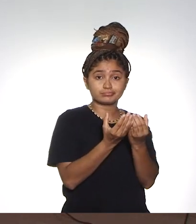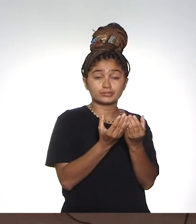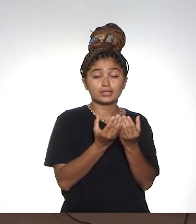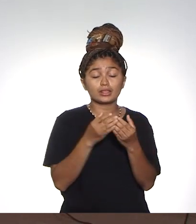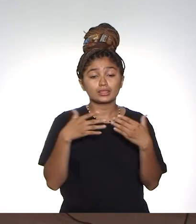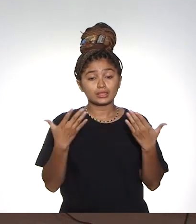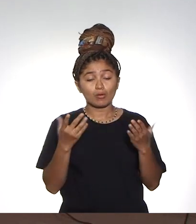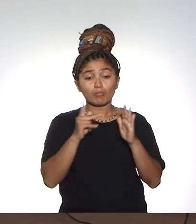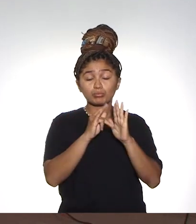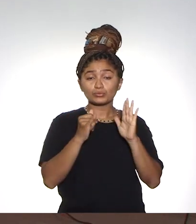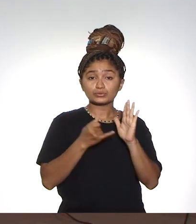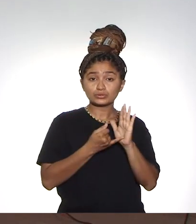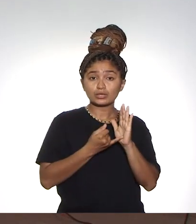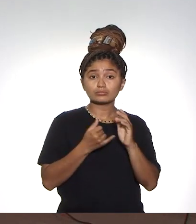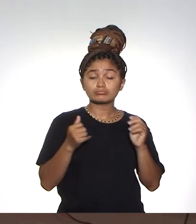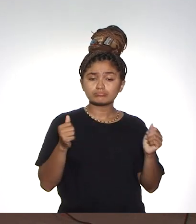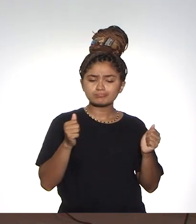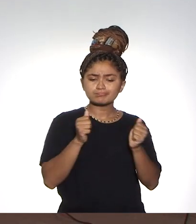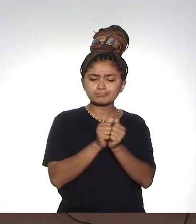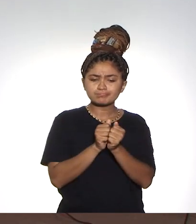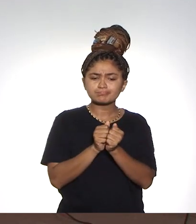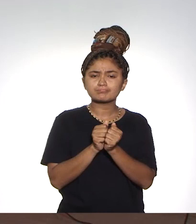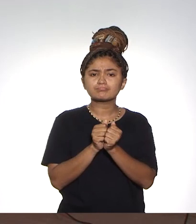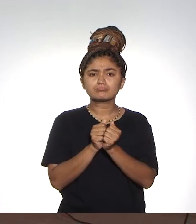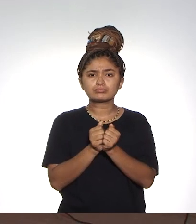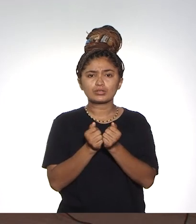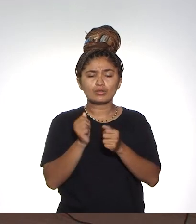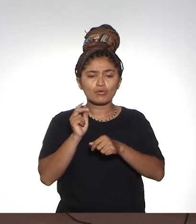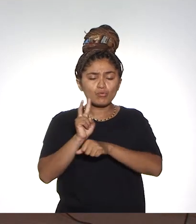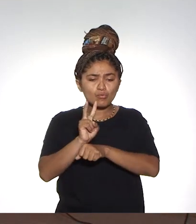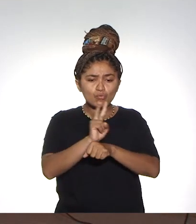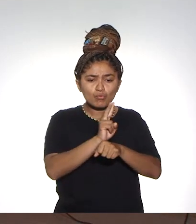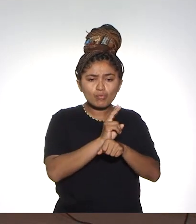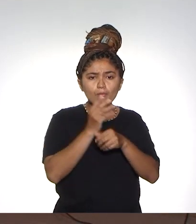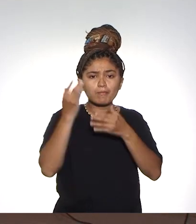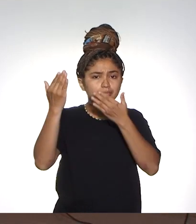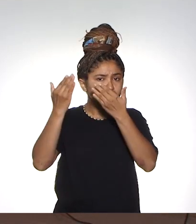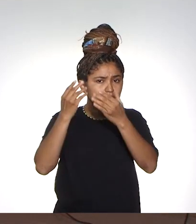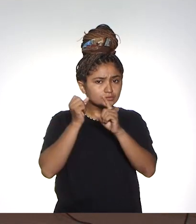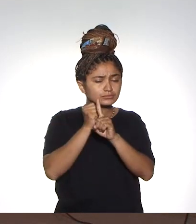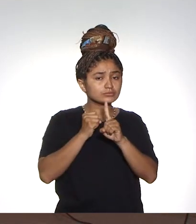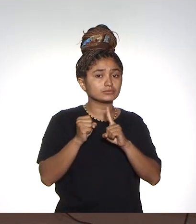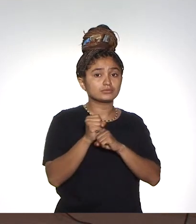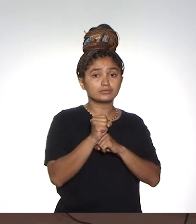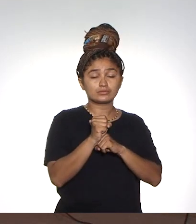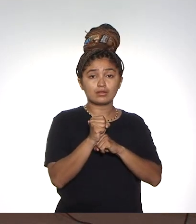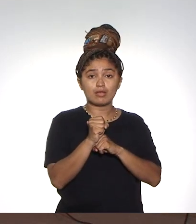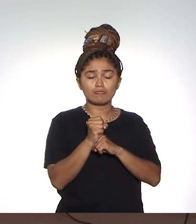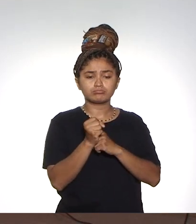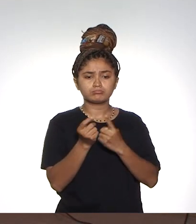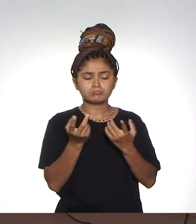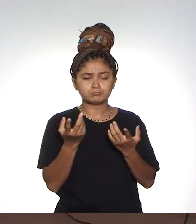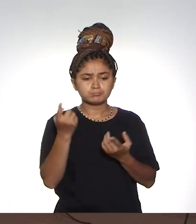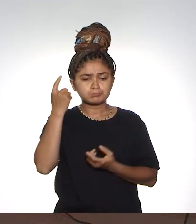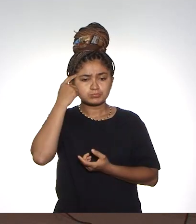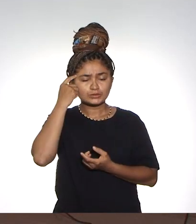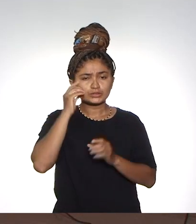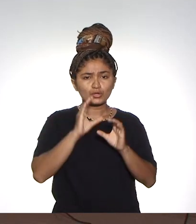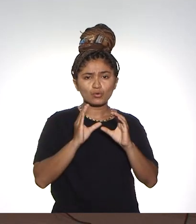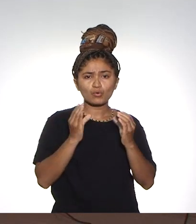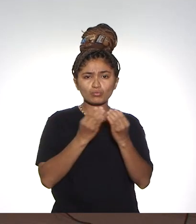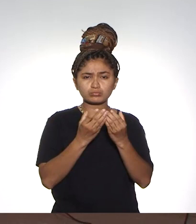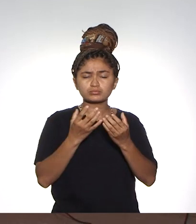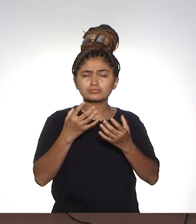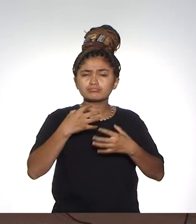Então, esse programa vem justamente para fazer essa compilação do atendimento psicossocial, no sentido de que a